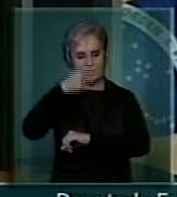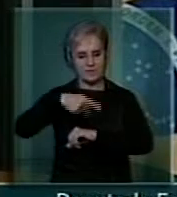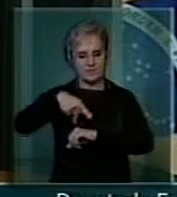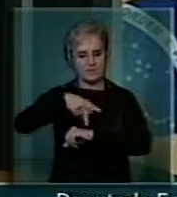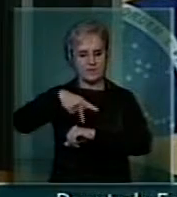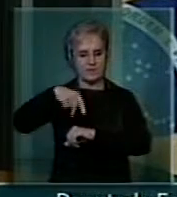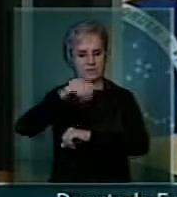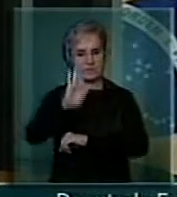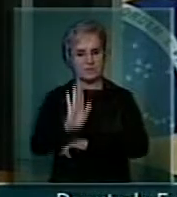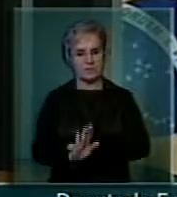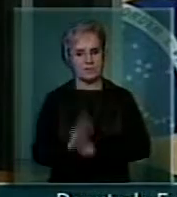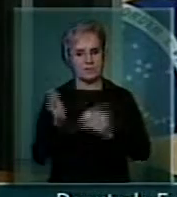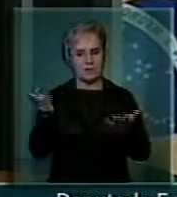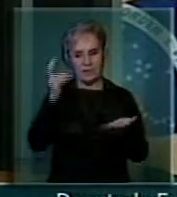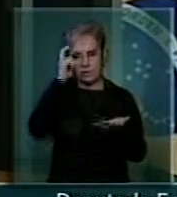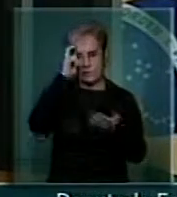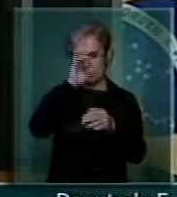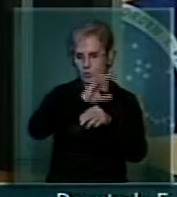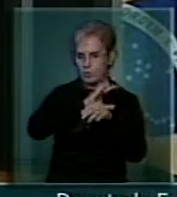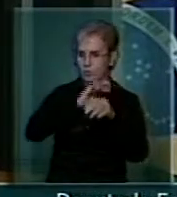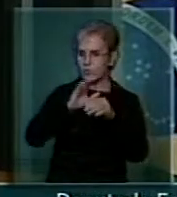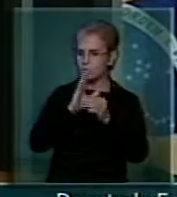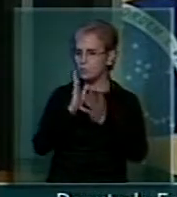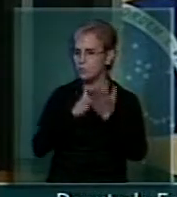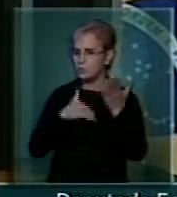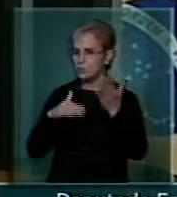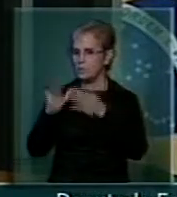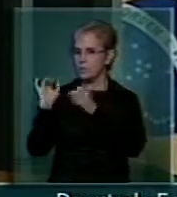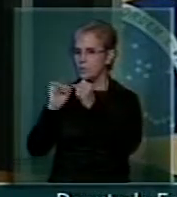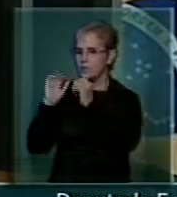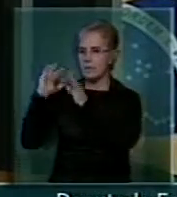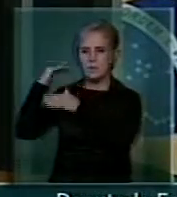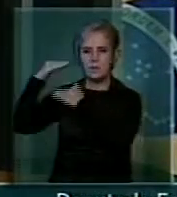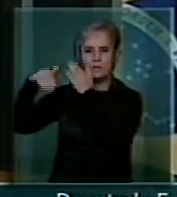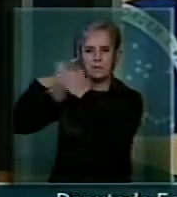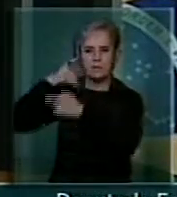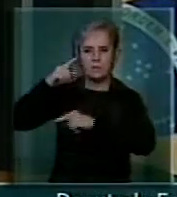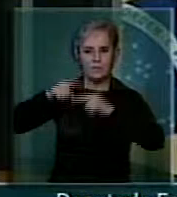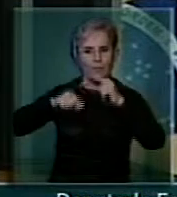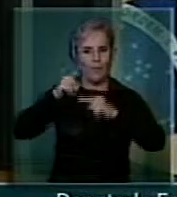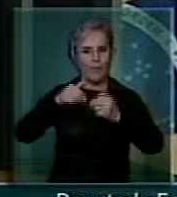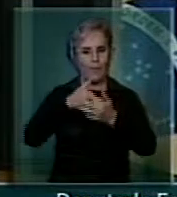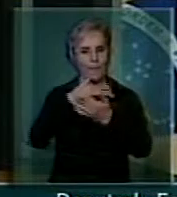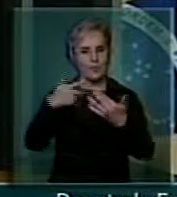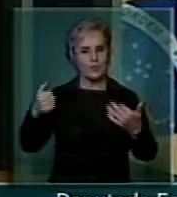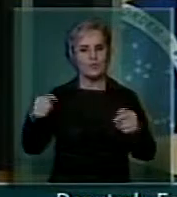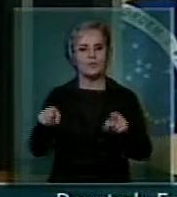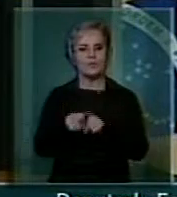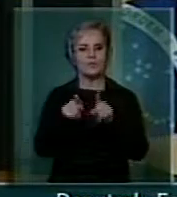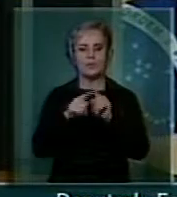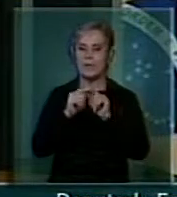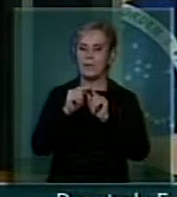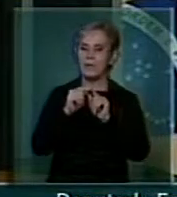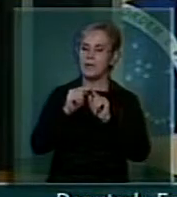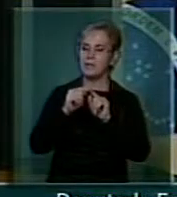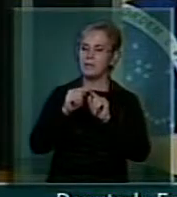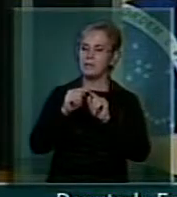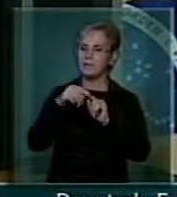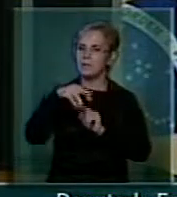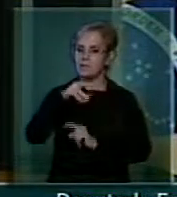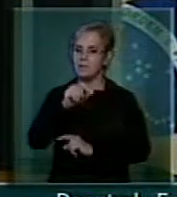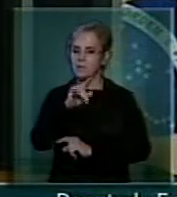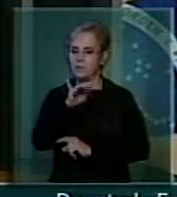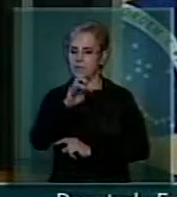Esta cultura que tanto fez, não só do ponto de vista produtivo, mas também do ponto de vista imaterial, com a sua